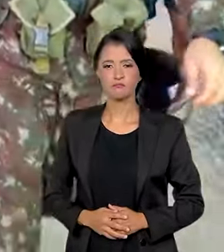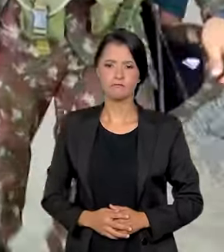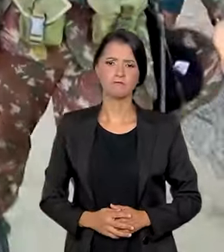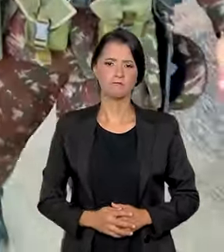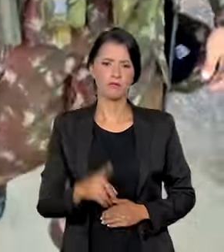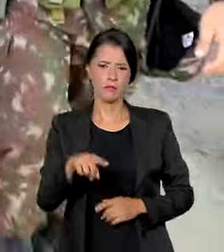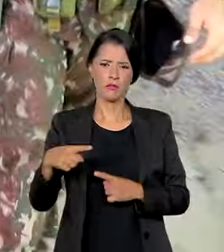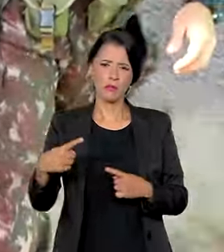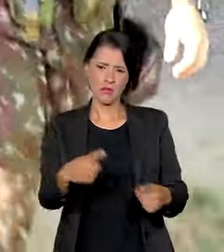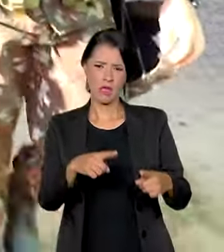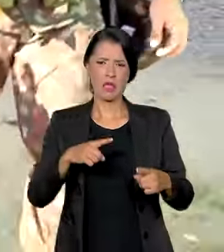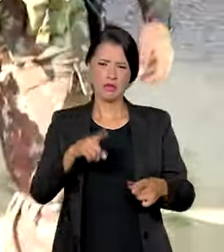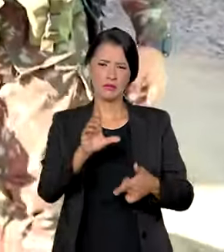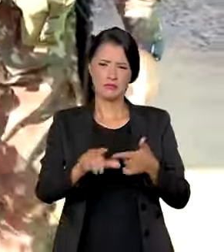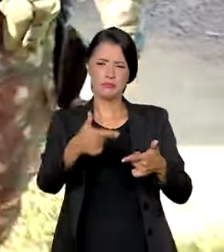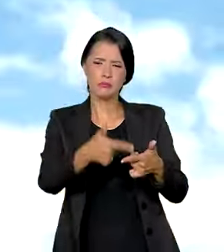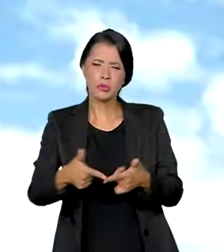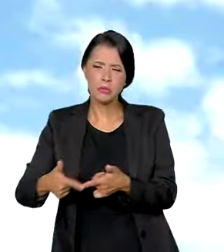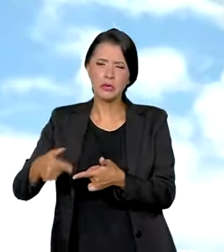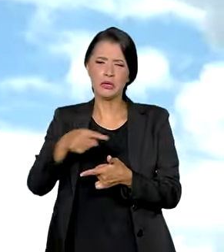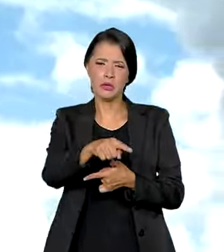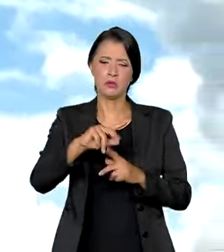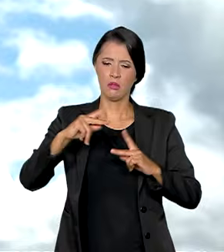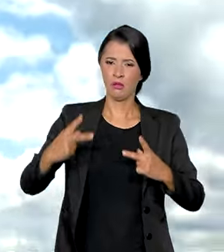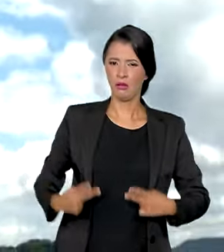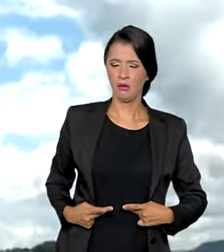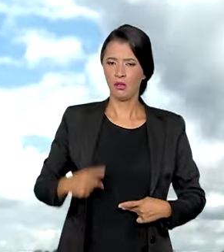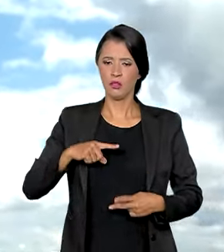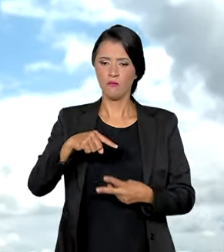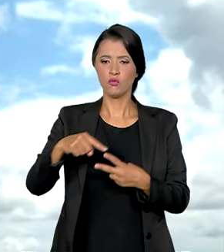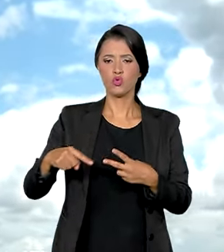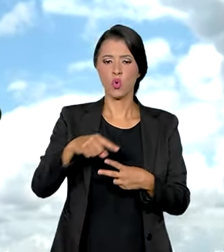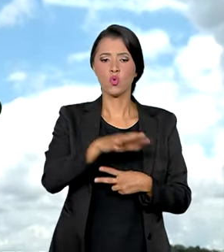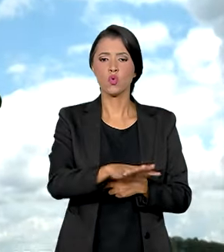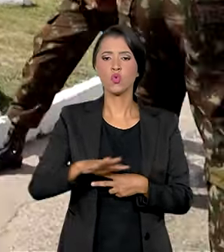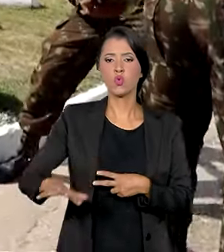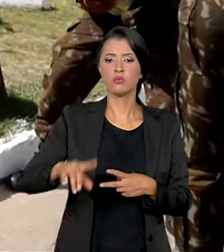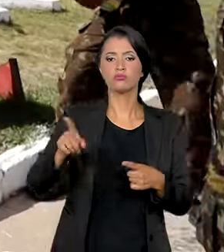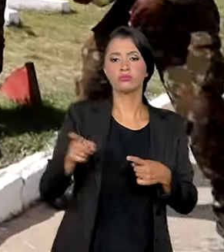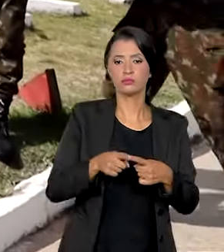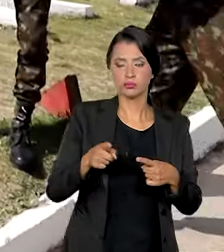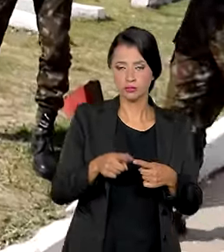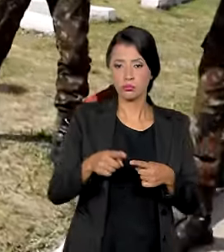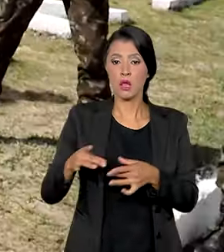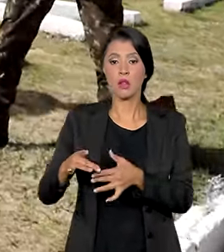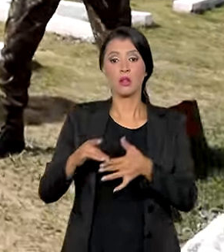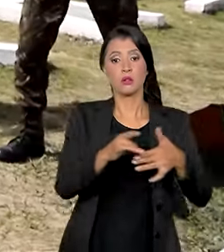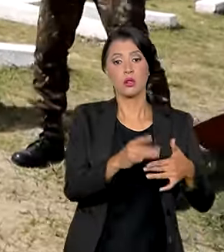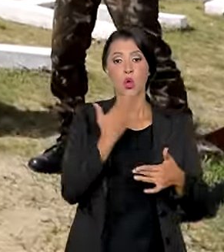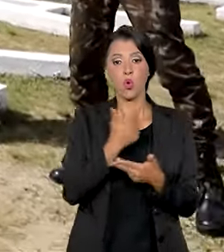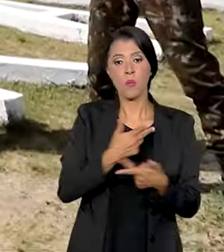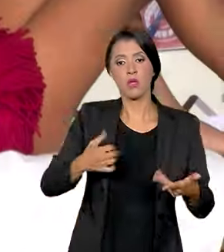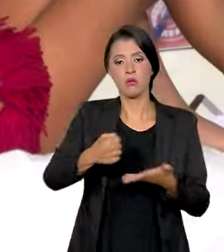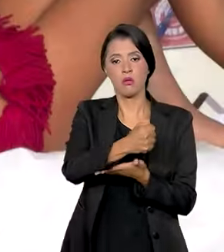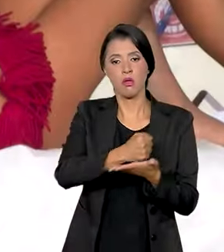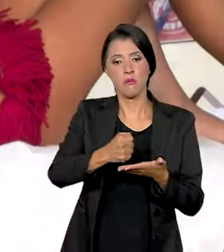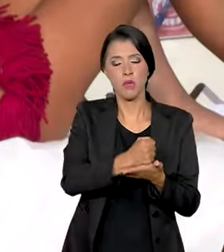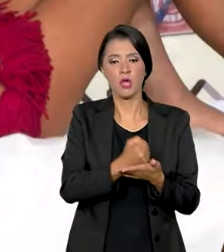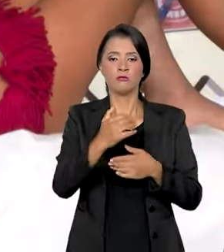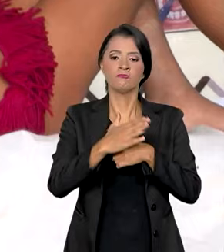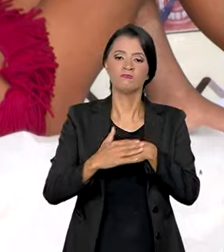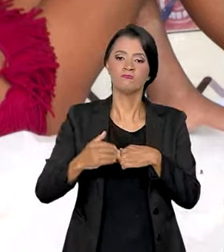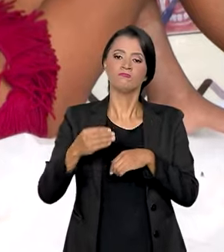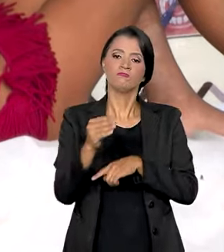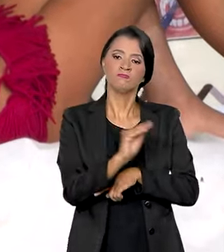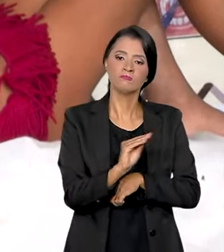O combate à crise humanitária teve duas frentes principais. Uma que levava comida, remédio e